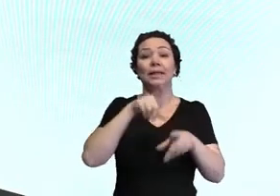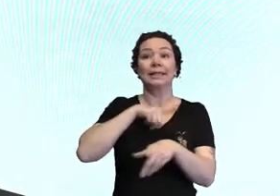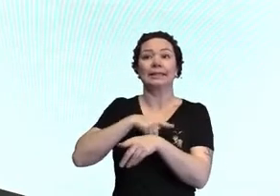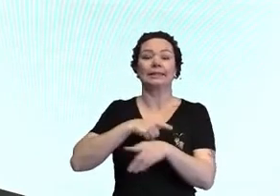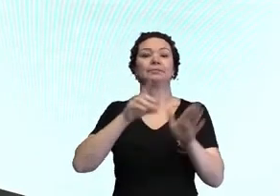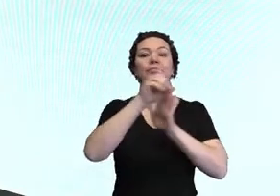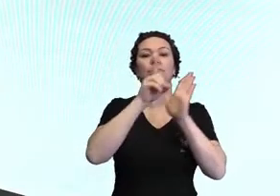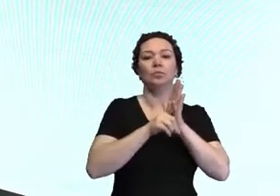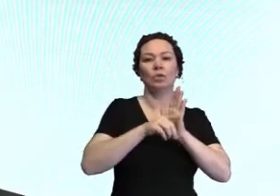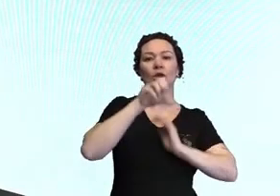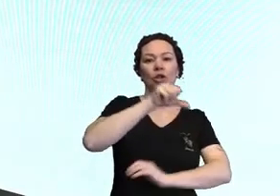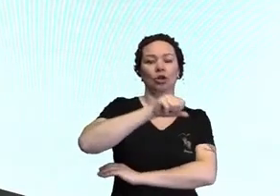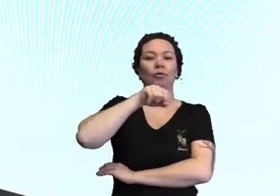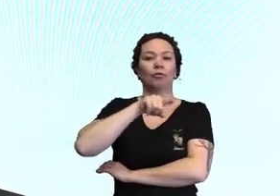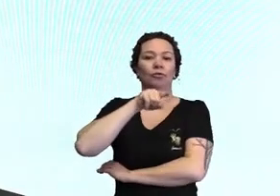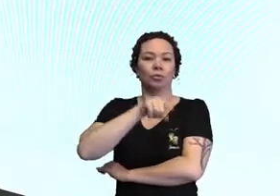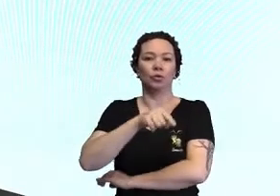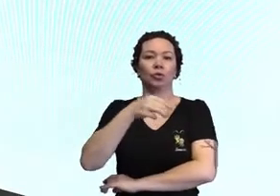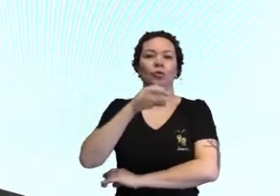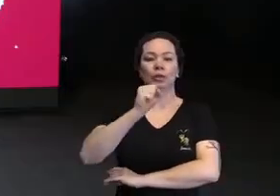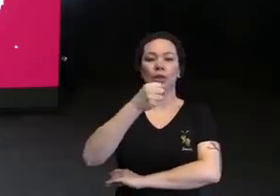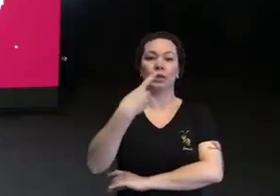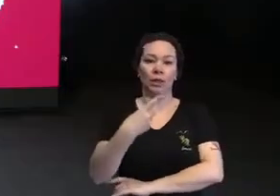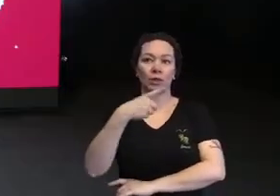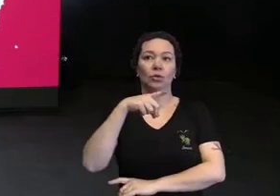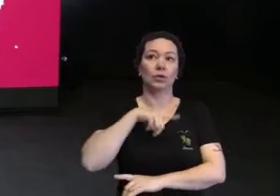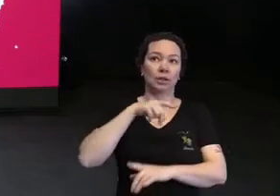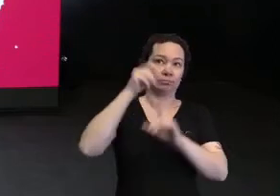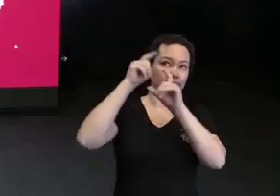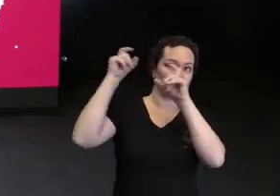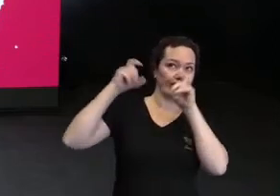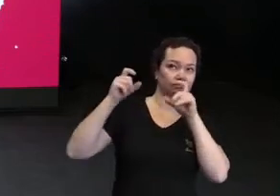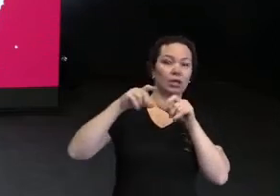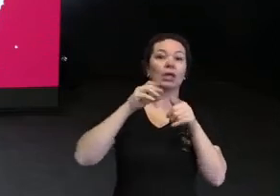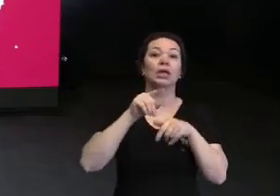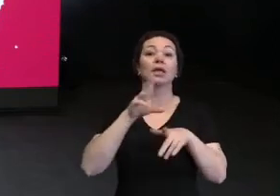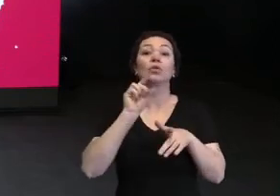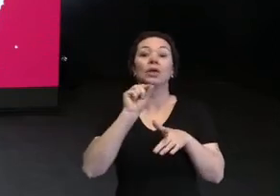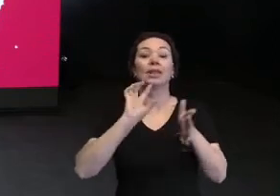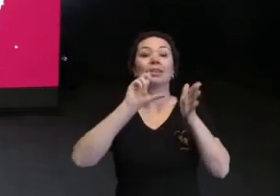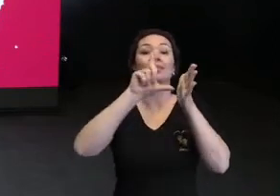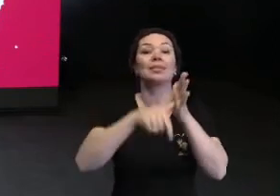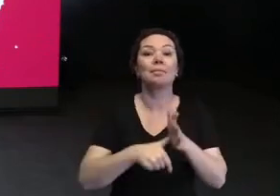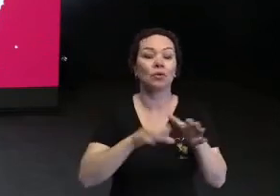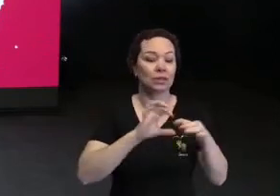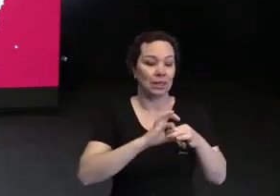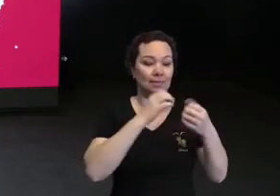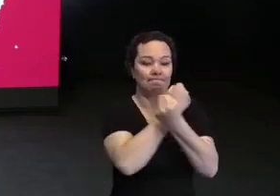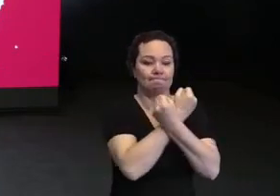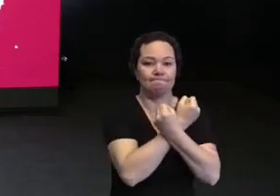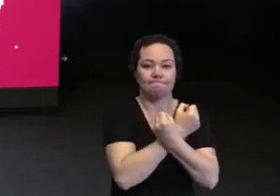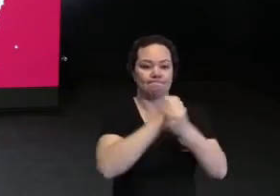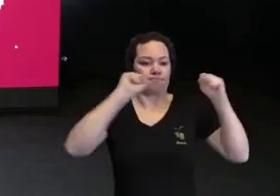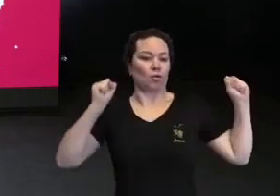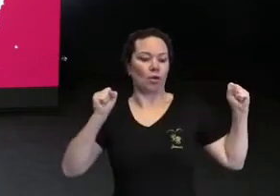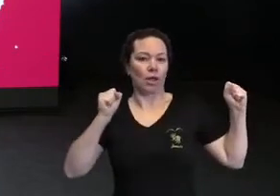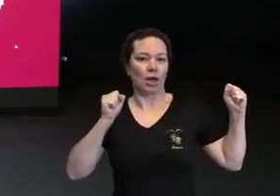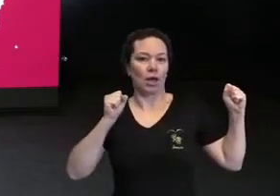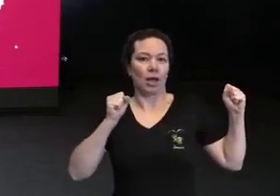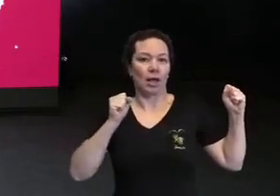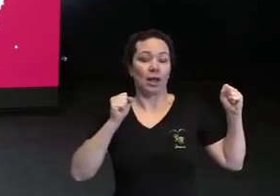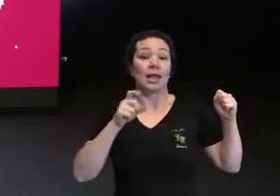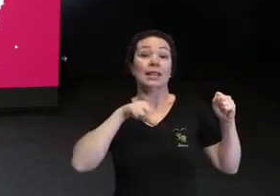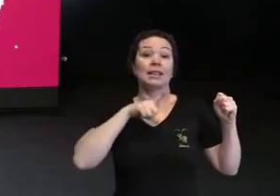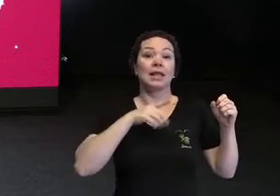9081, de 3 de novembro de 1911, que após a abolição, trouxe europeus brancos. Foram as primeiras